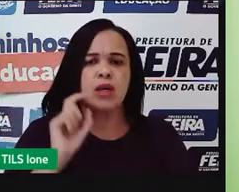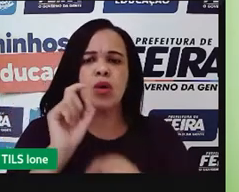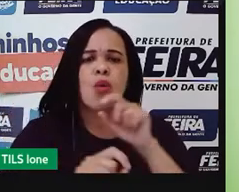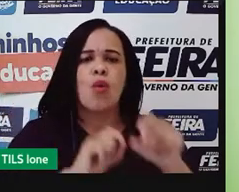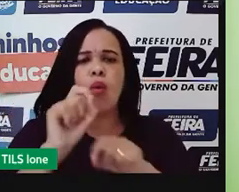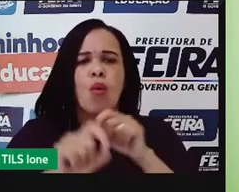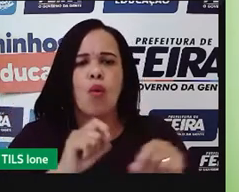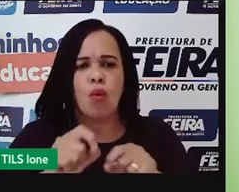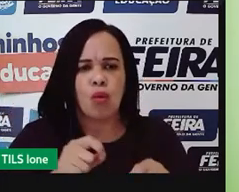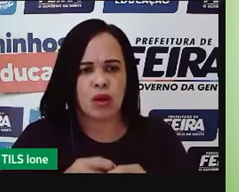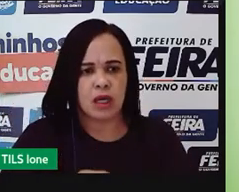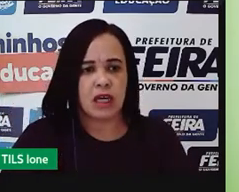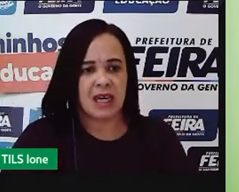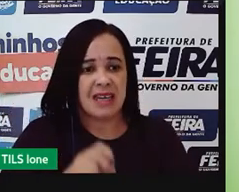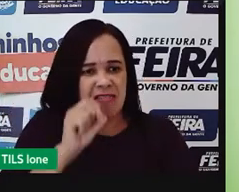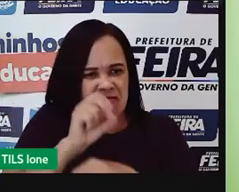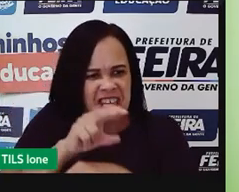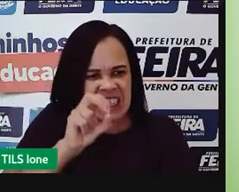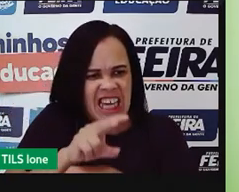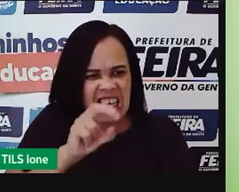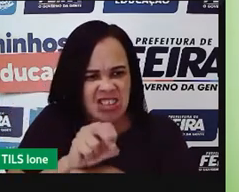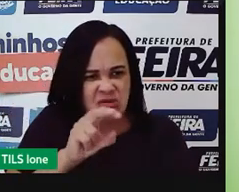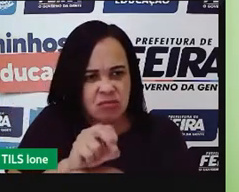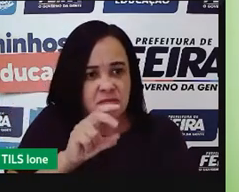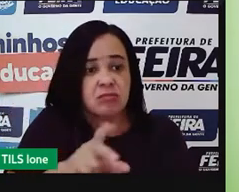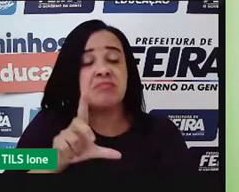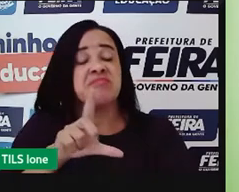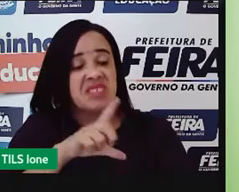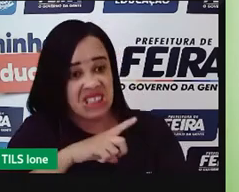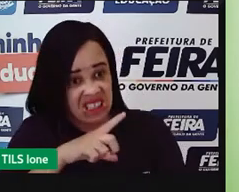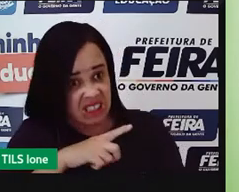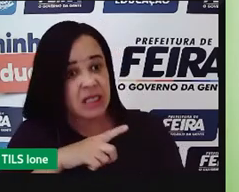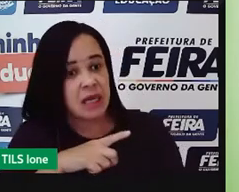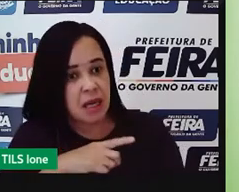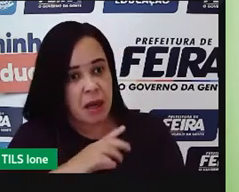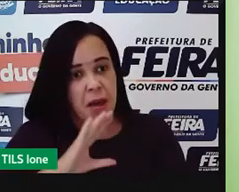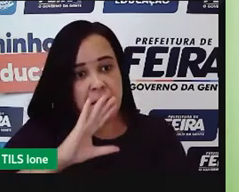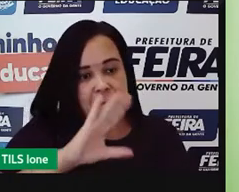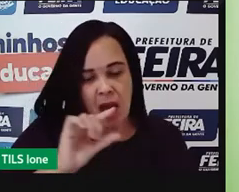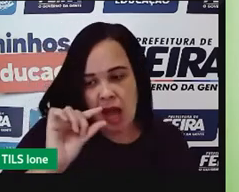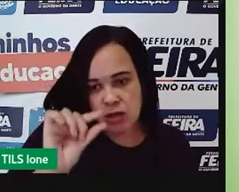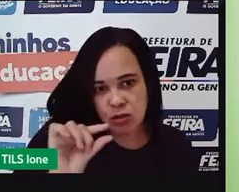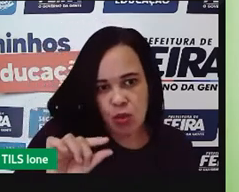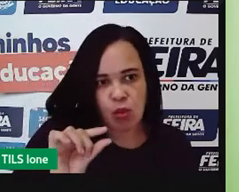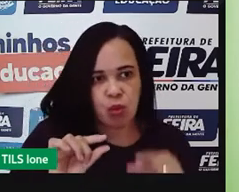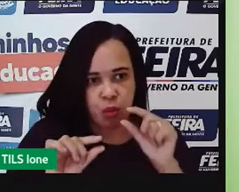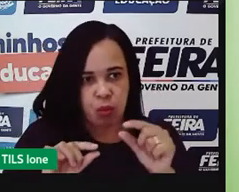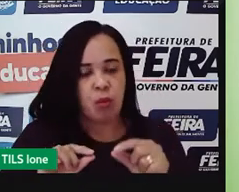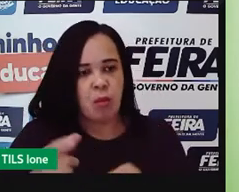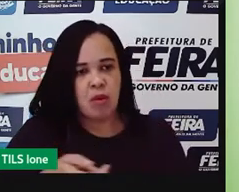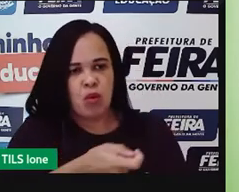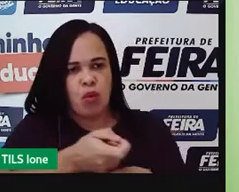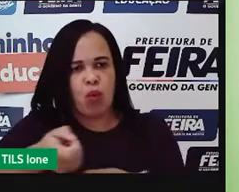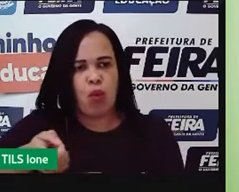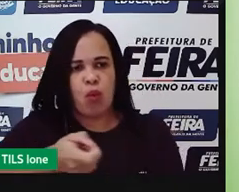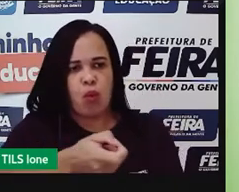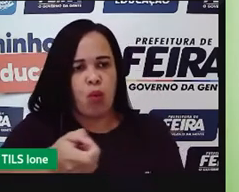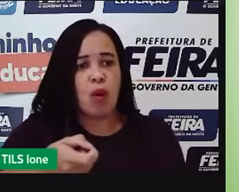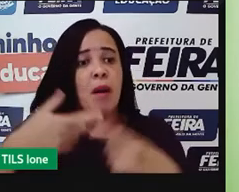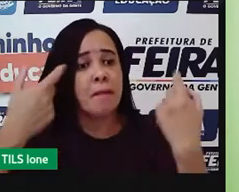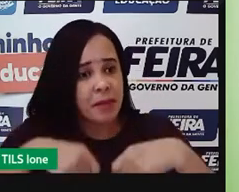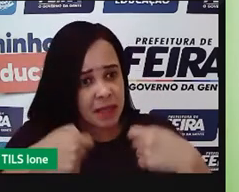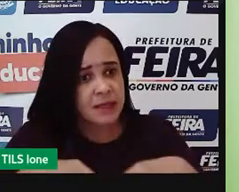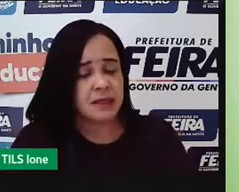as pragas, mas, em compensação, aqui usa pouco trabalhador, que, infelizmente, já interfere